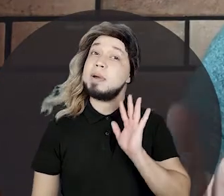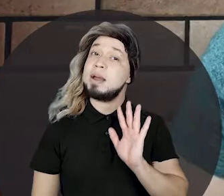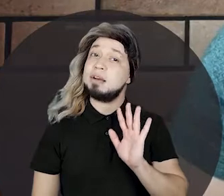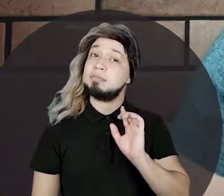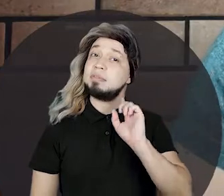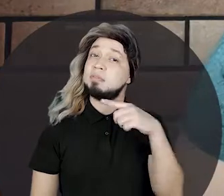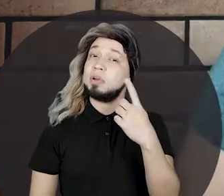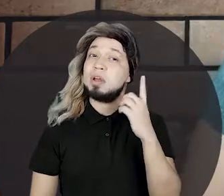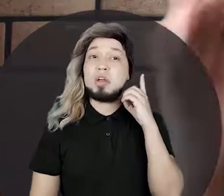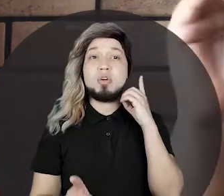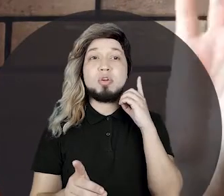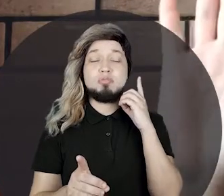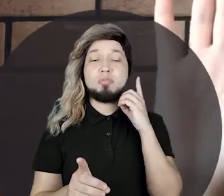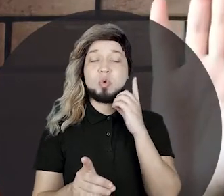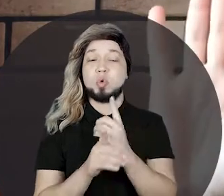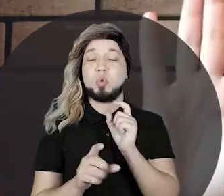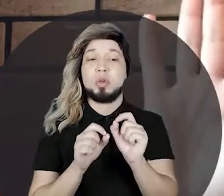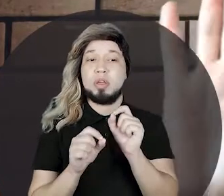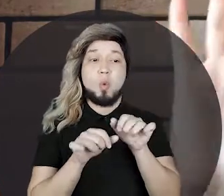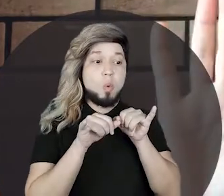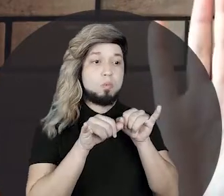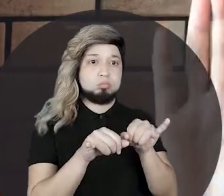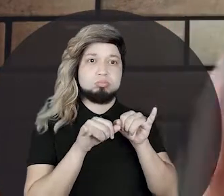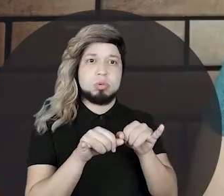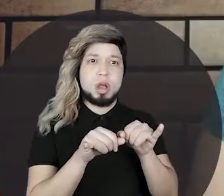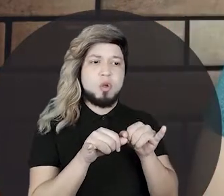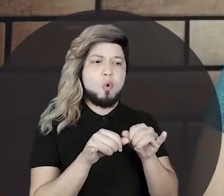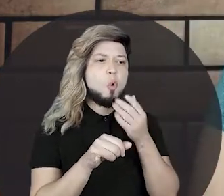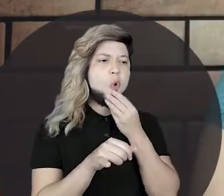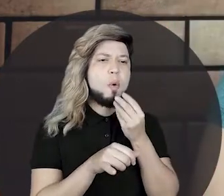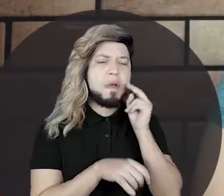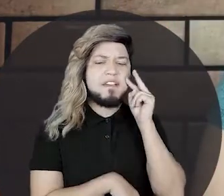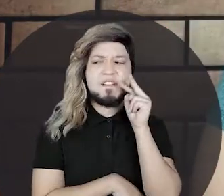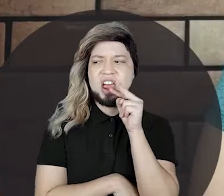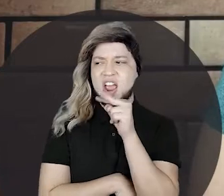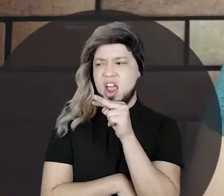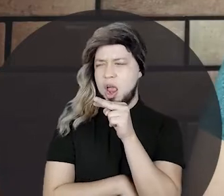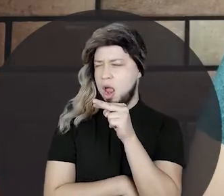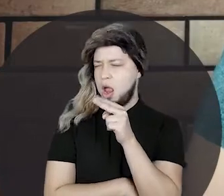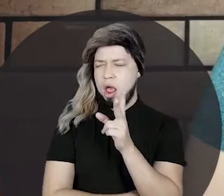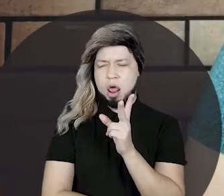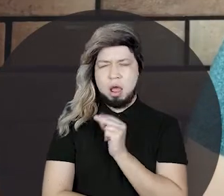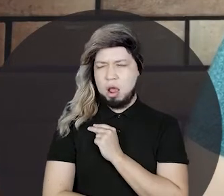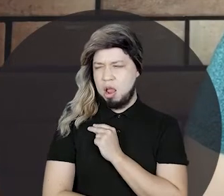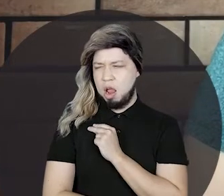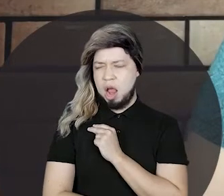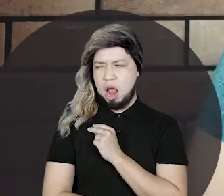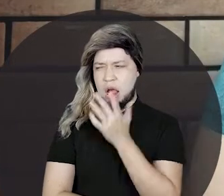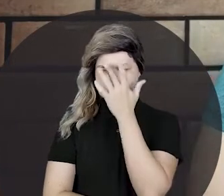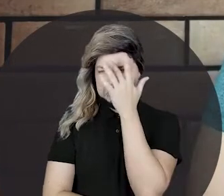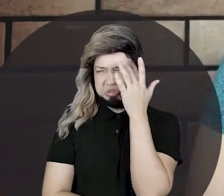Mas, lá na frente, encontram, foram passando em frente uma vendinha, uma budega. E aí eles vão falar, olha ali. Afi, maria,